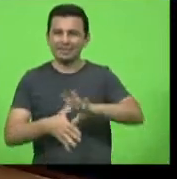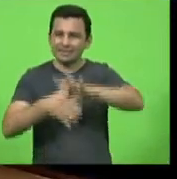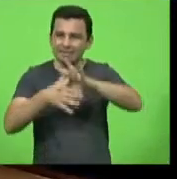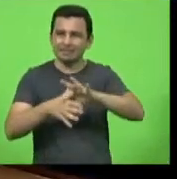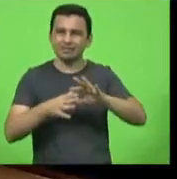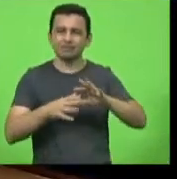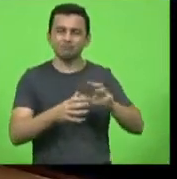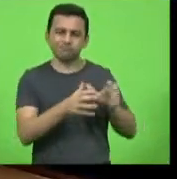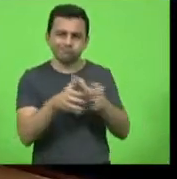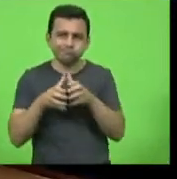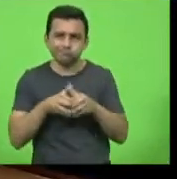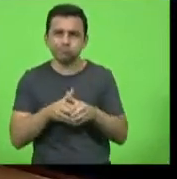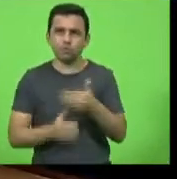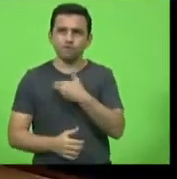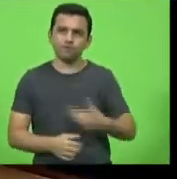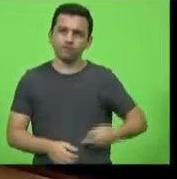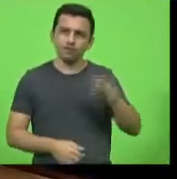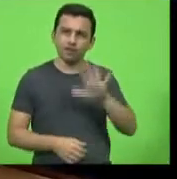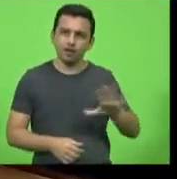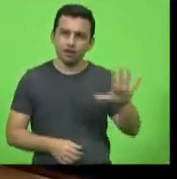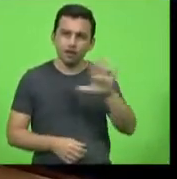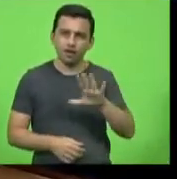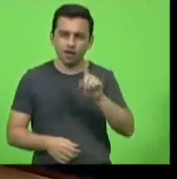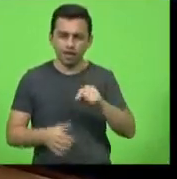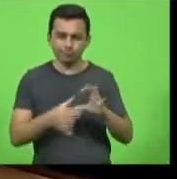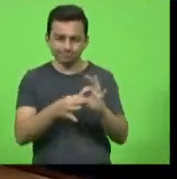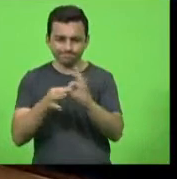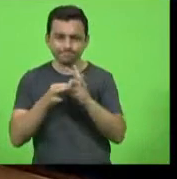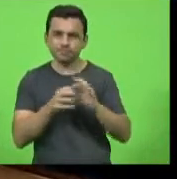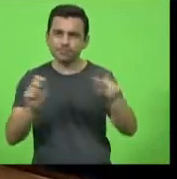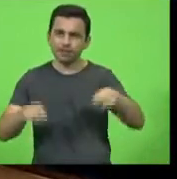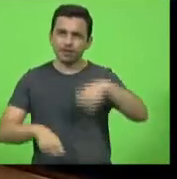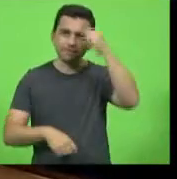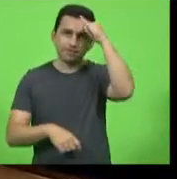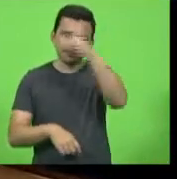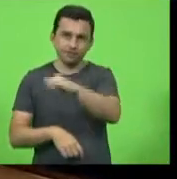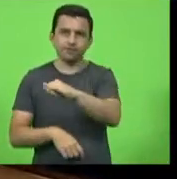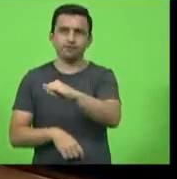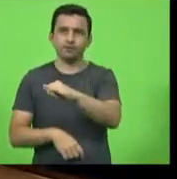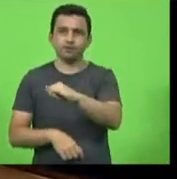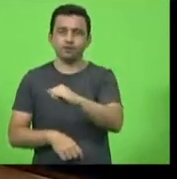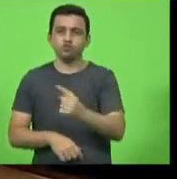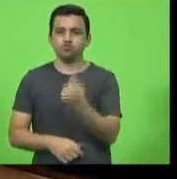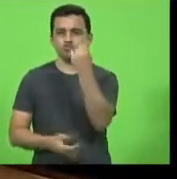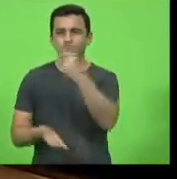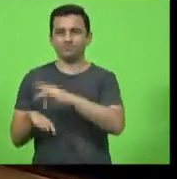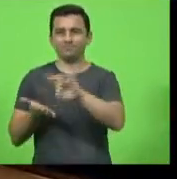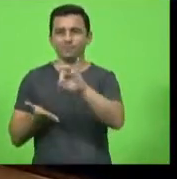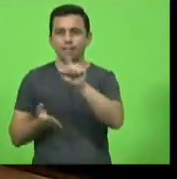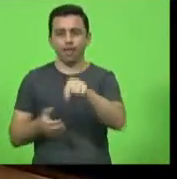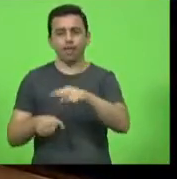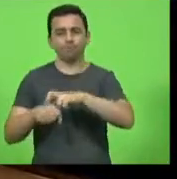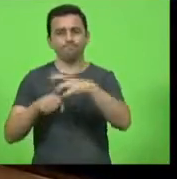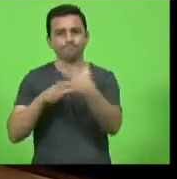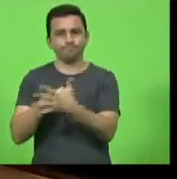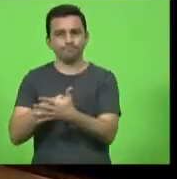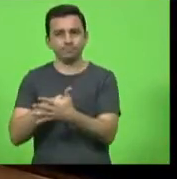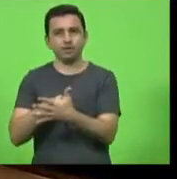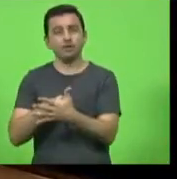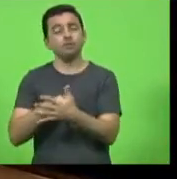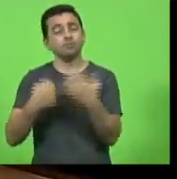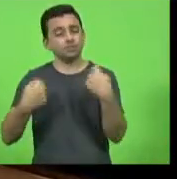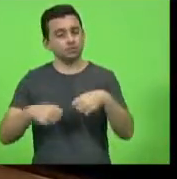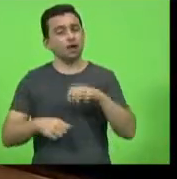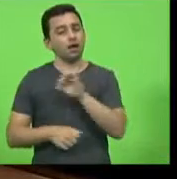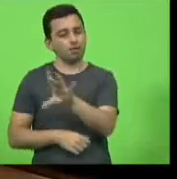governo federal é com a união que nós vamos combater nós só temos um inimigo é o Covid e depende da atitude